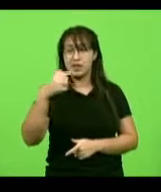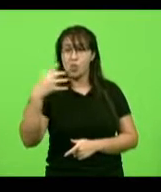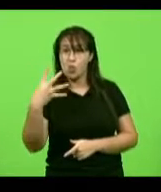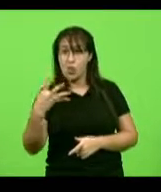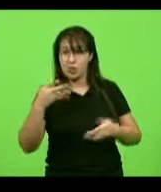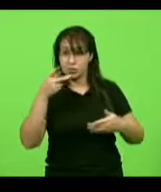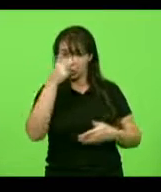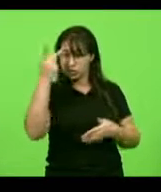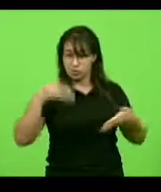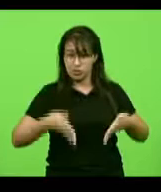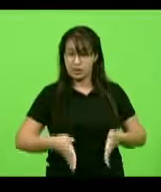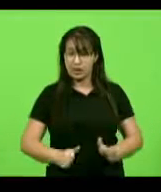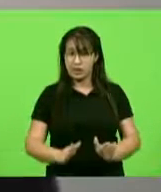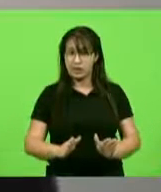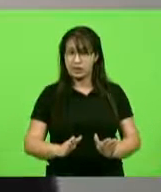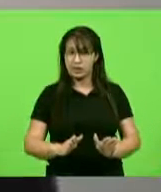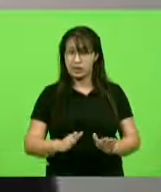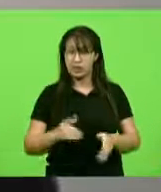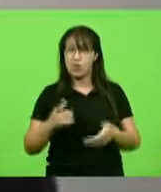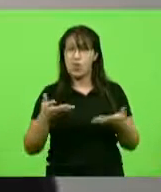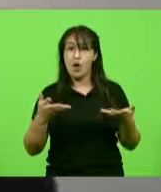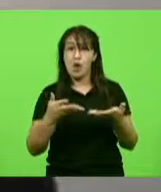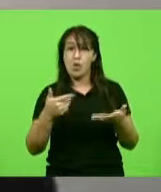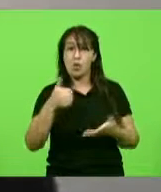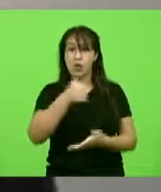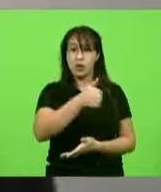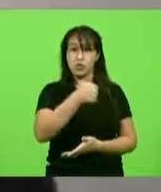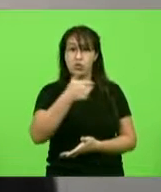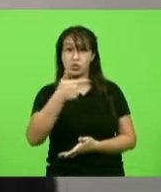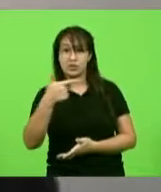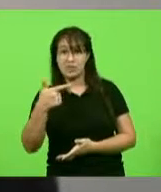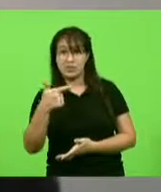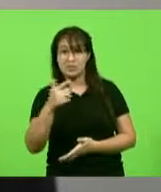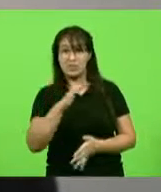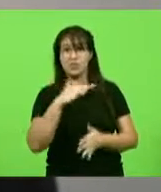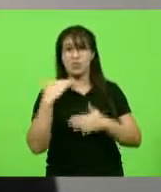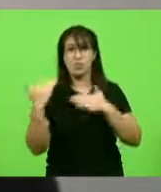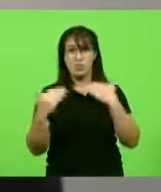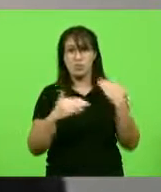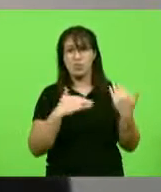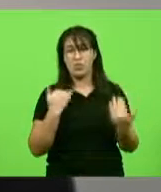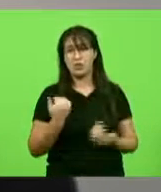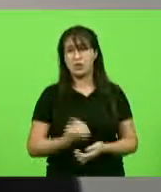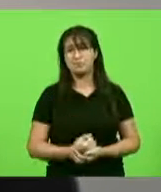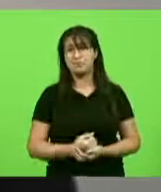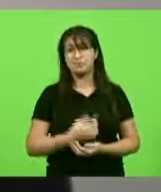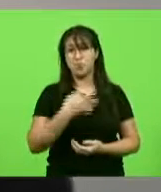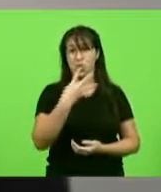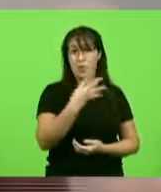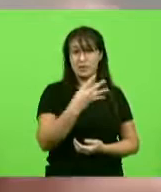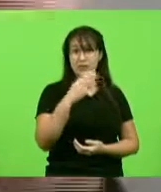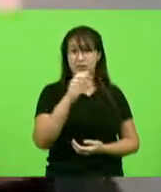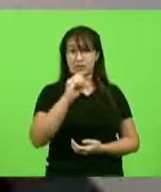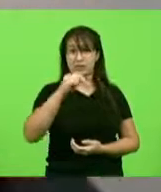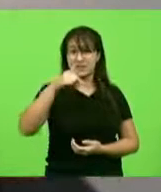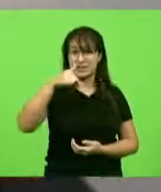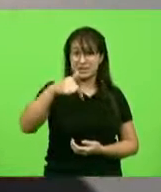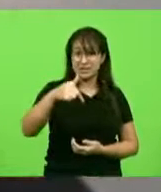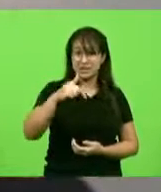nós tivemos 12.181 óbitos, ou seja, 407 óbitos a mais.